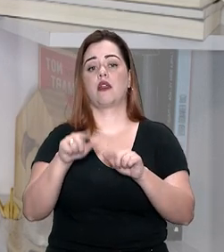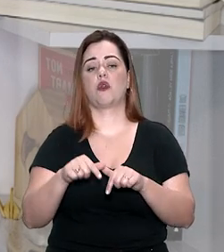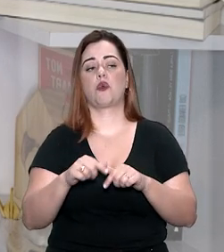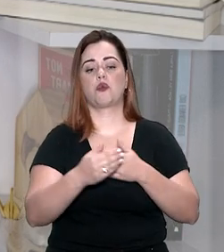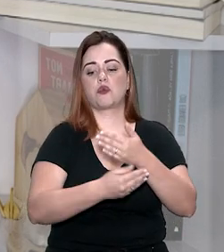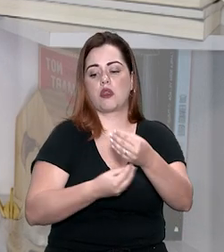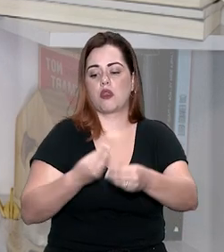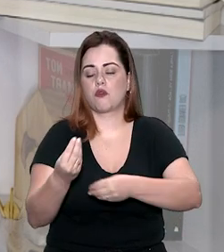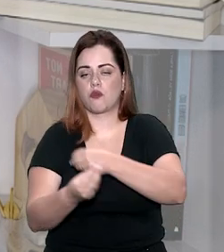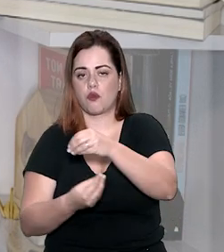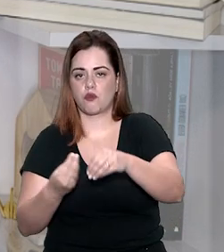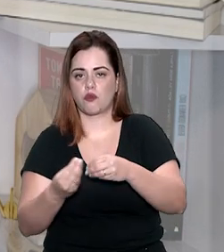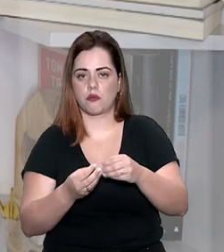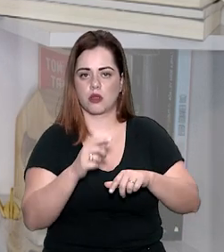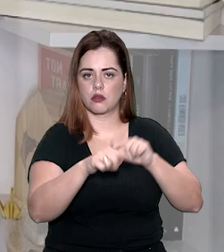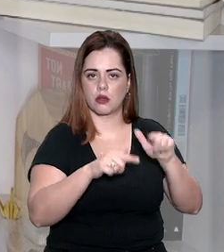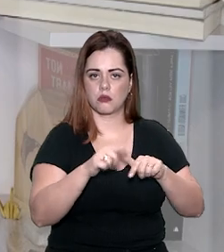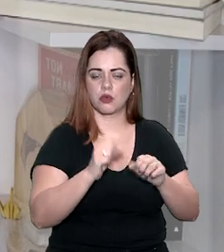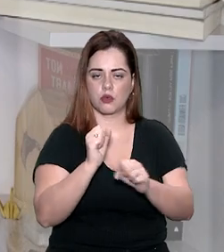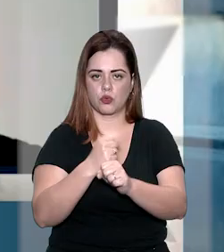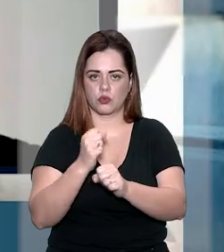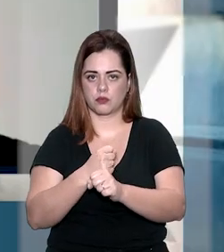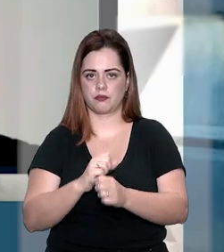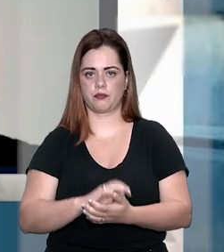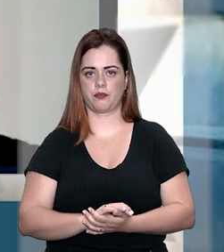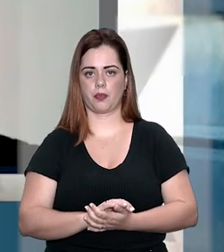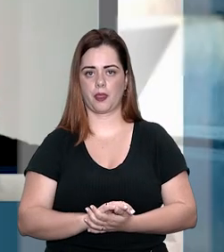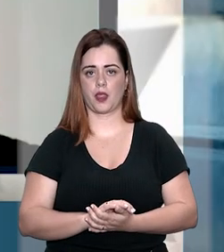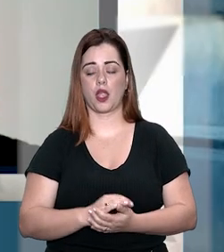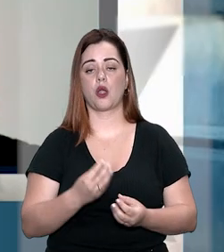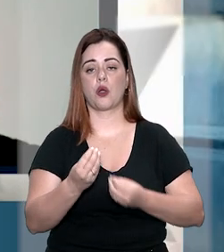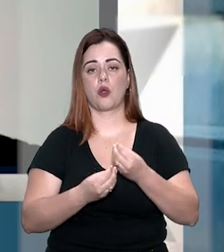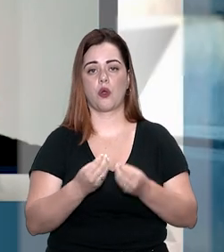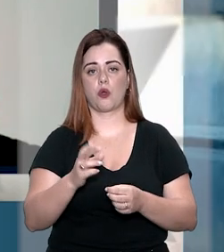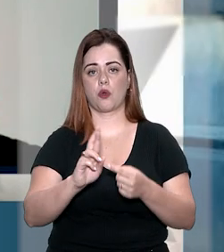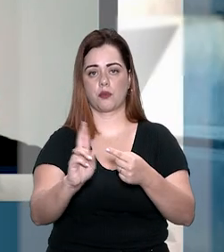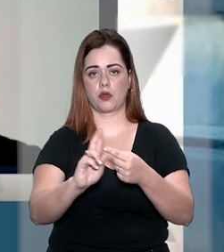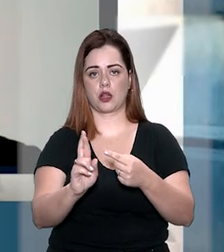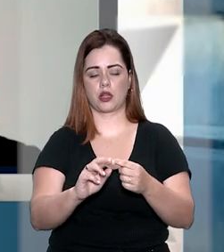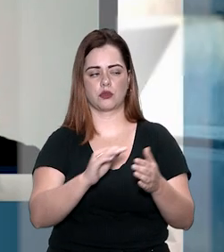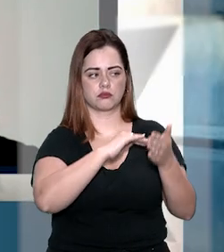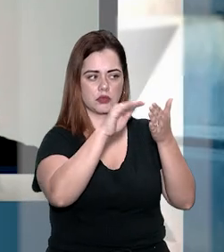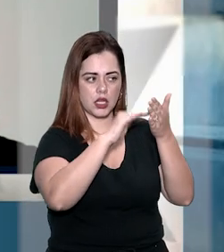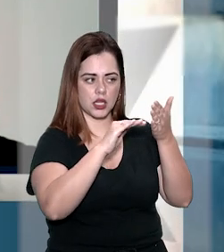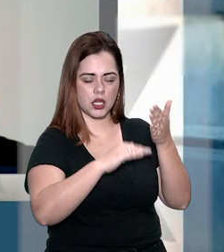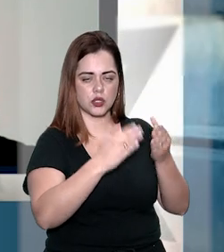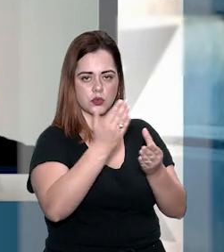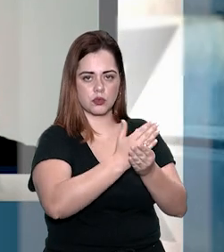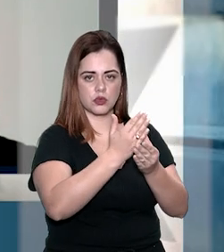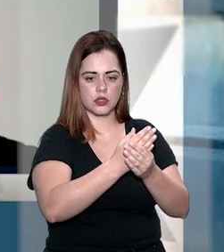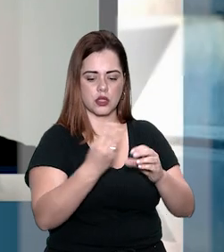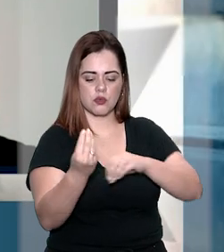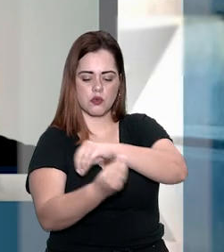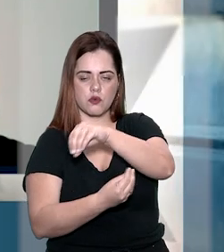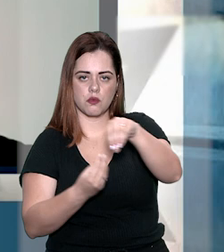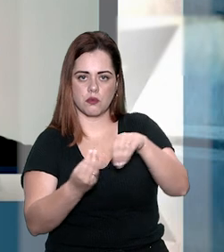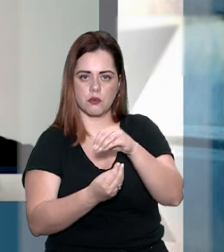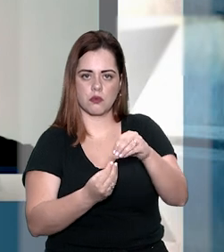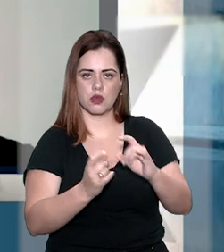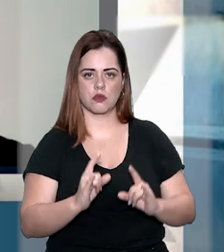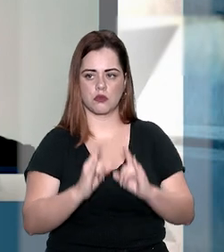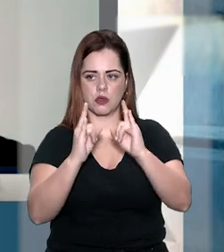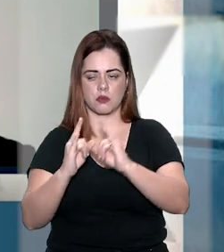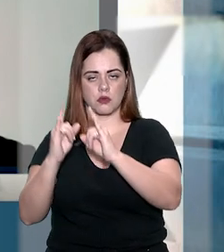nas atividades de incorporação e construção. De acordo com o relator, a análise do processo indica que o envolvimento da